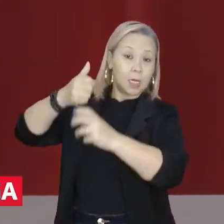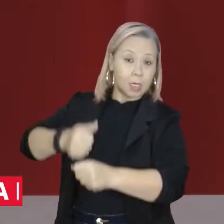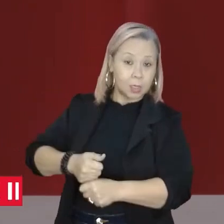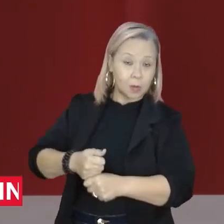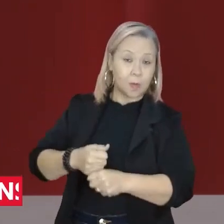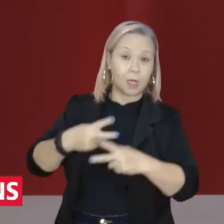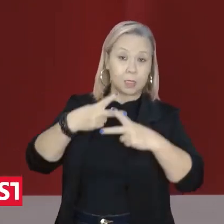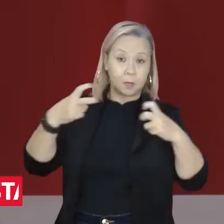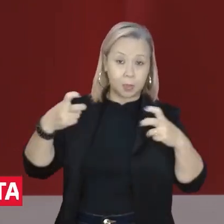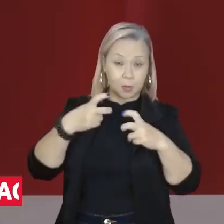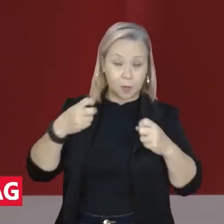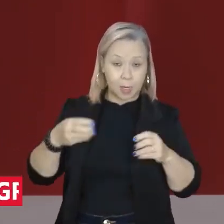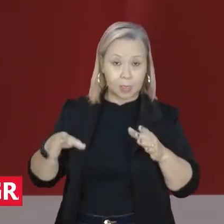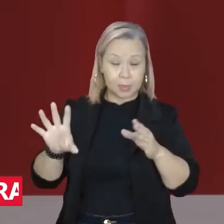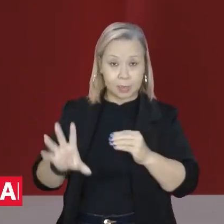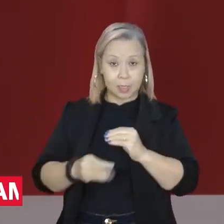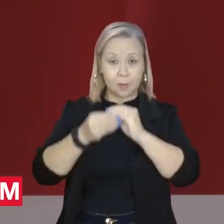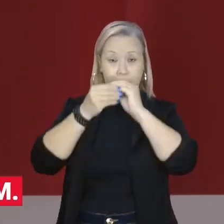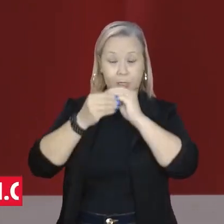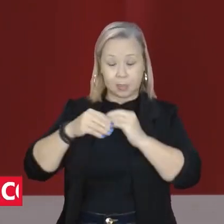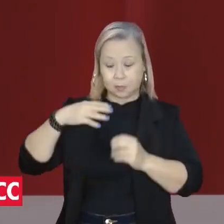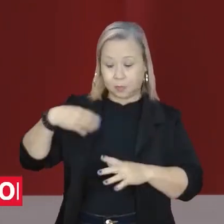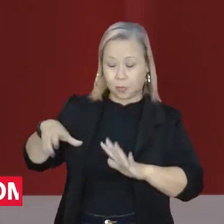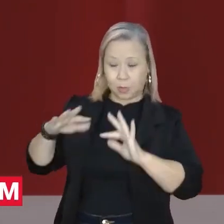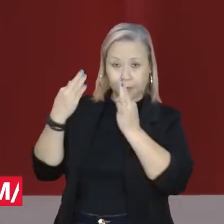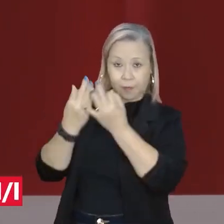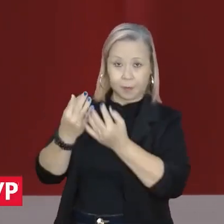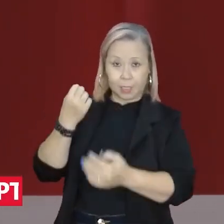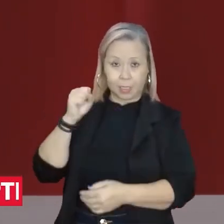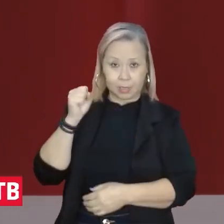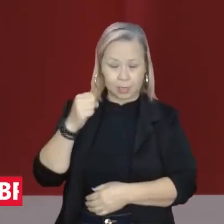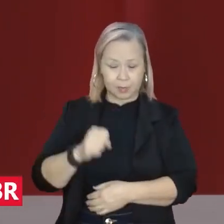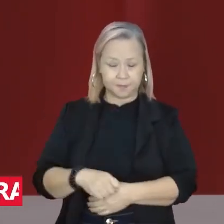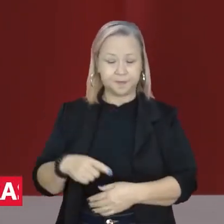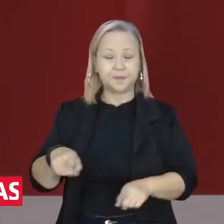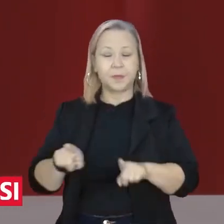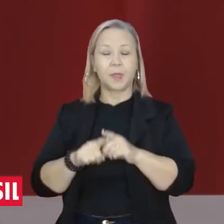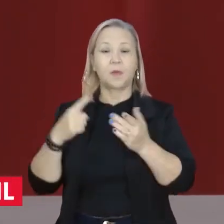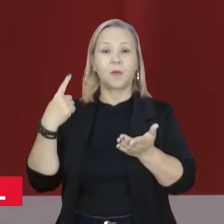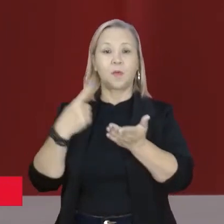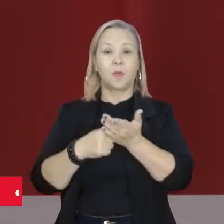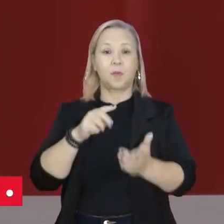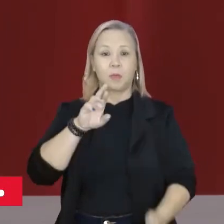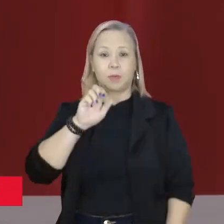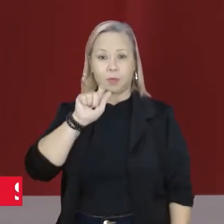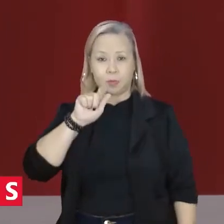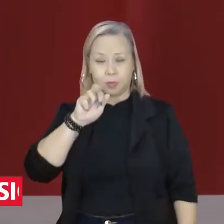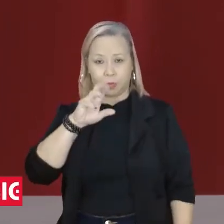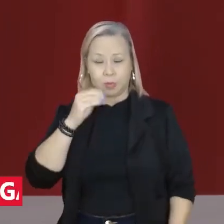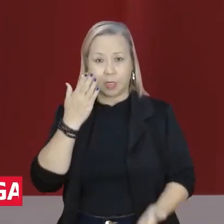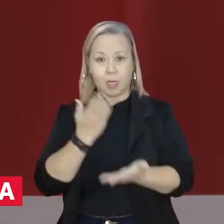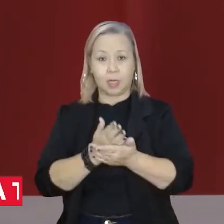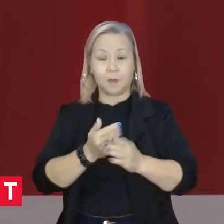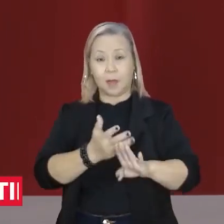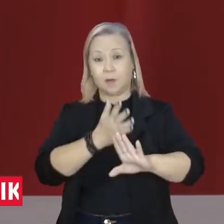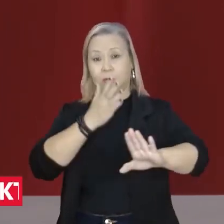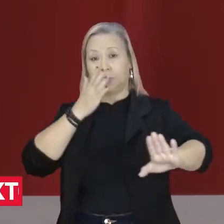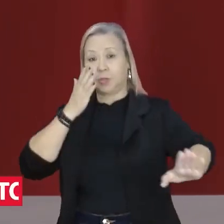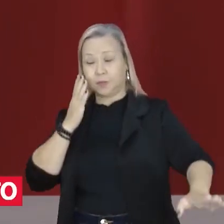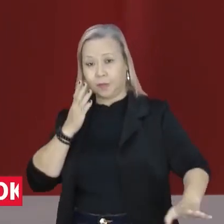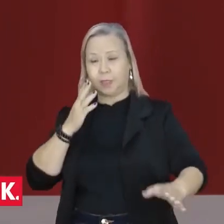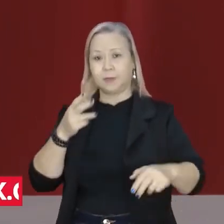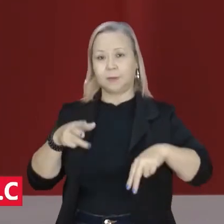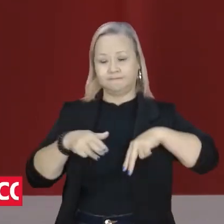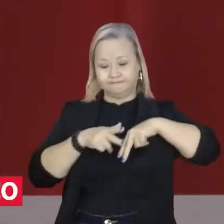implantação do Bolsa Família Sergipe. Também é compromisso de Rogério Carvalho acabar com as filas de pacientes à espera de